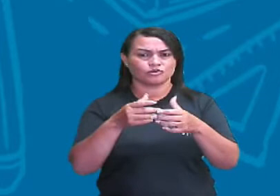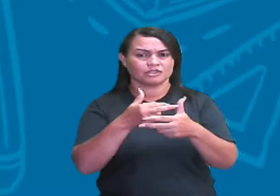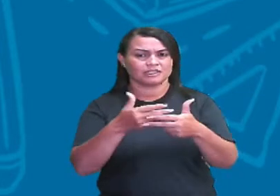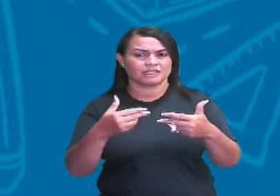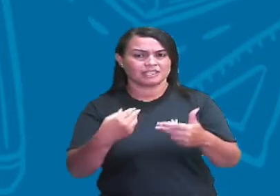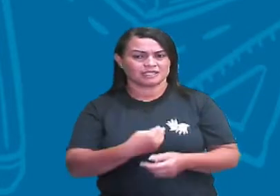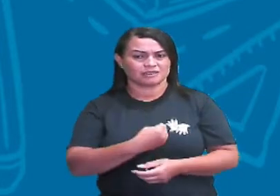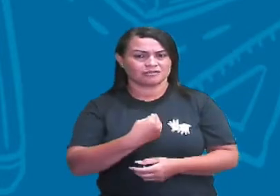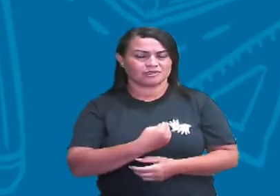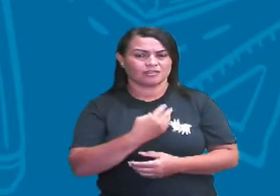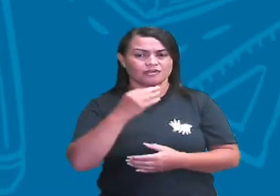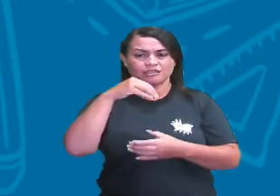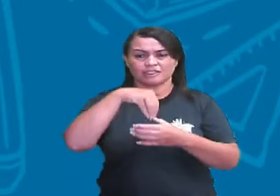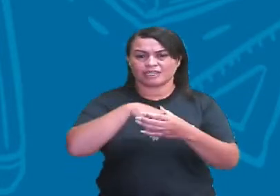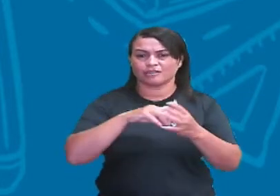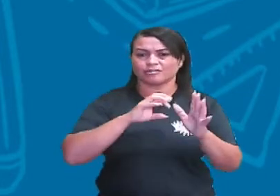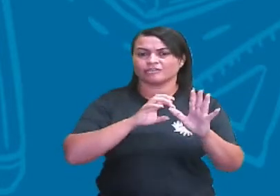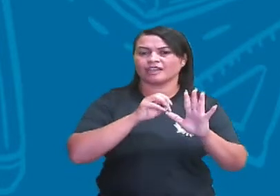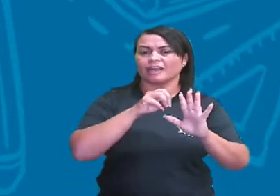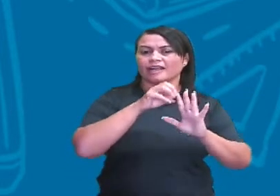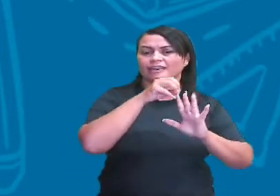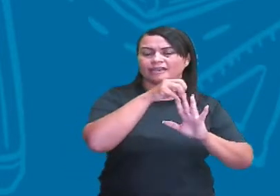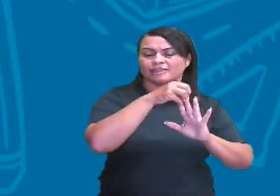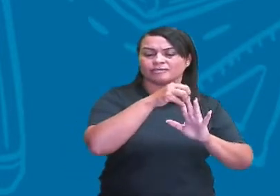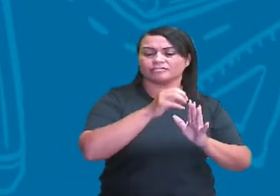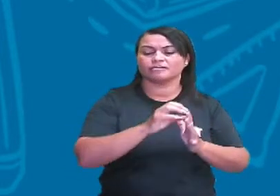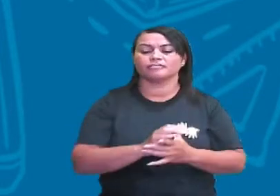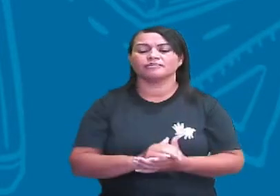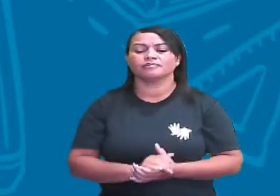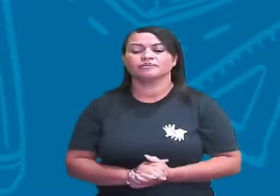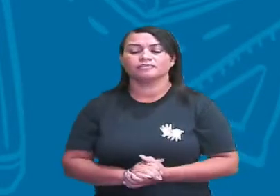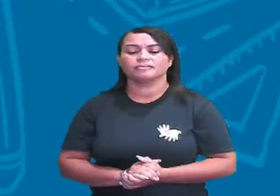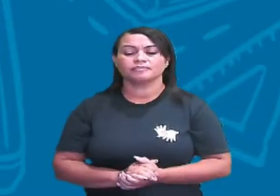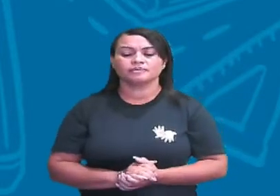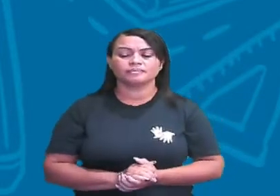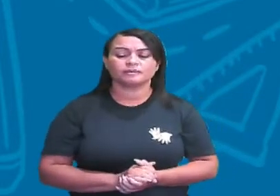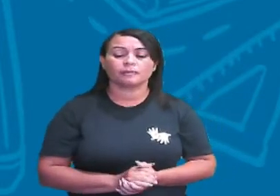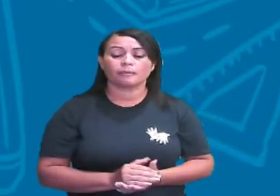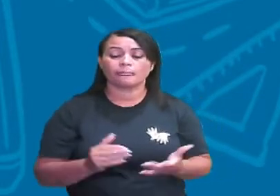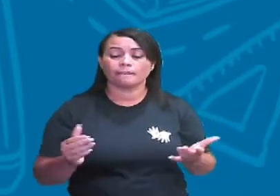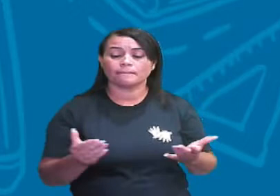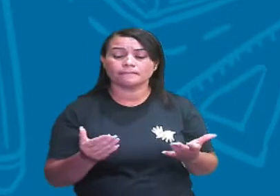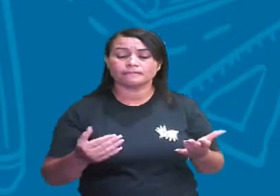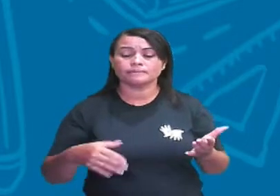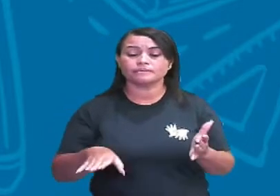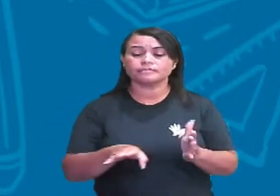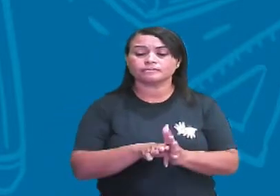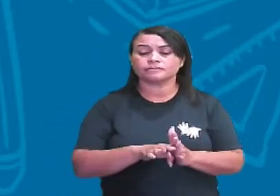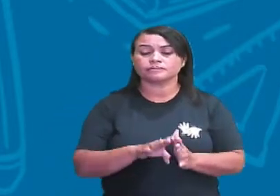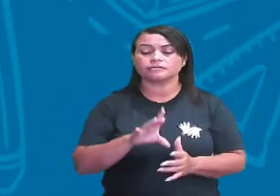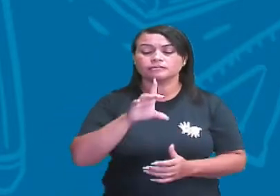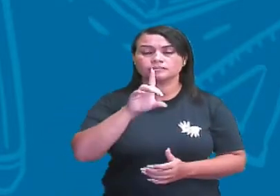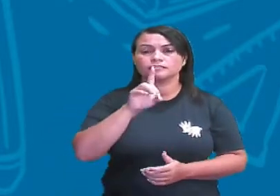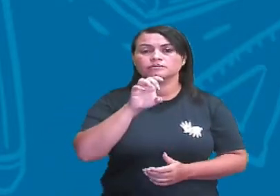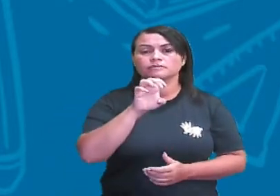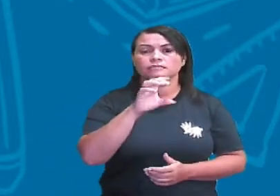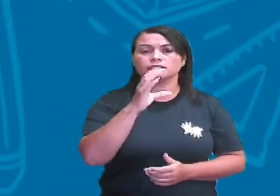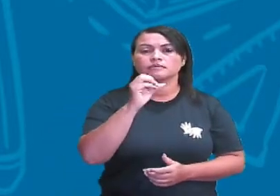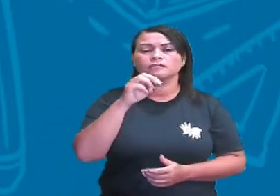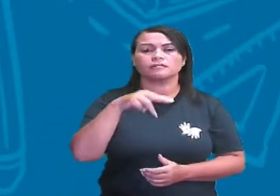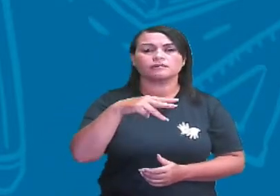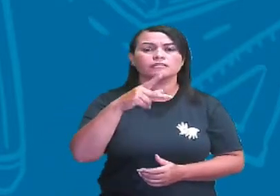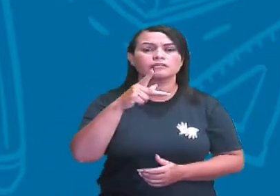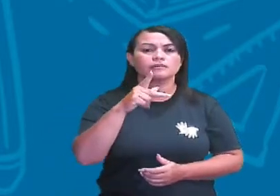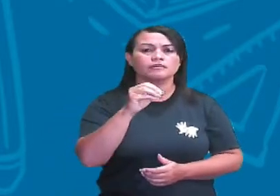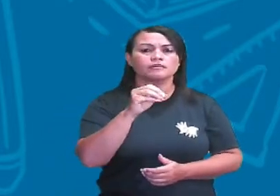vivos dentro dessa cadeia alimentar, tá certo? E agora nós chegamos nos decompositores, né? Os decompositores